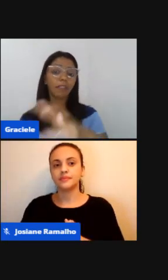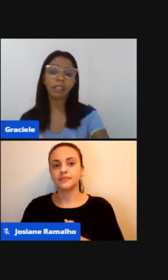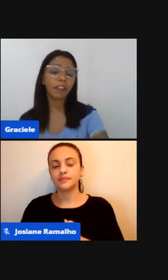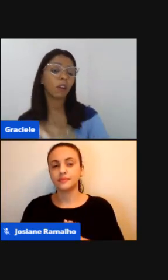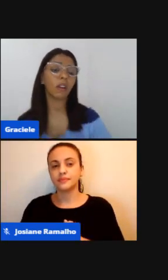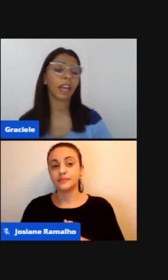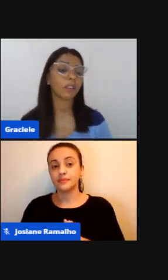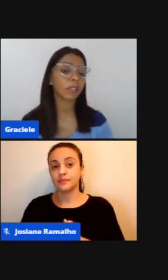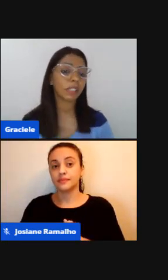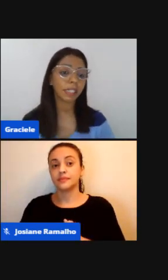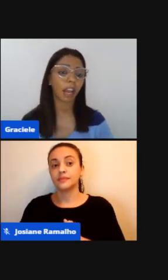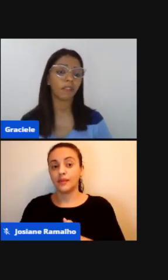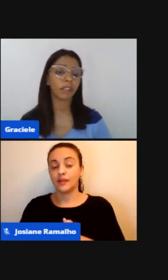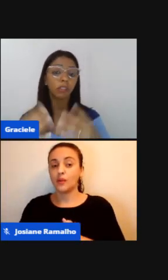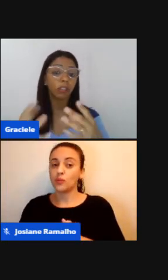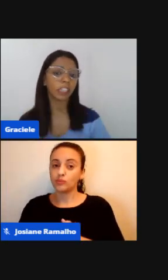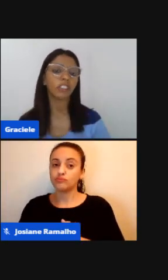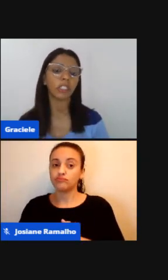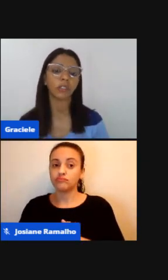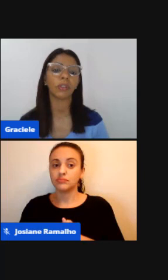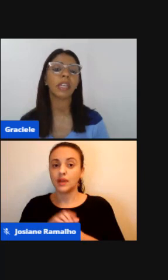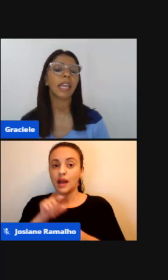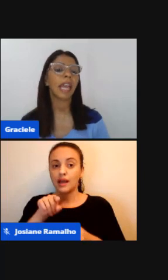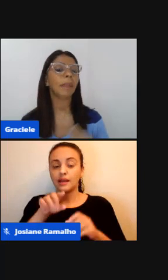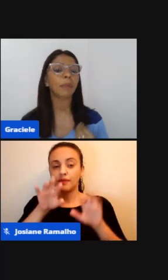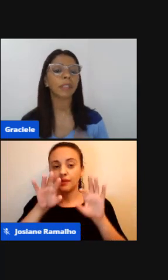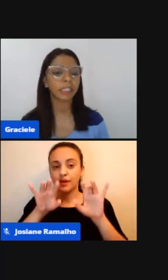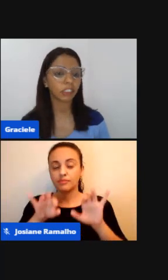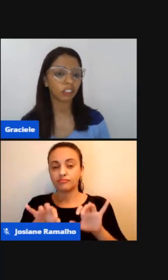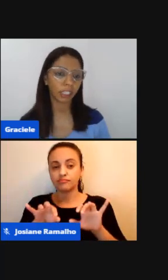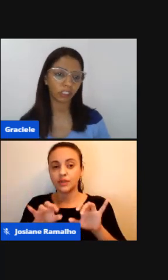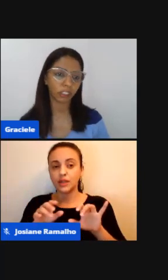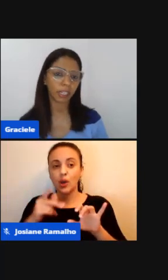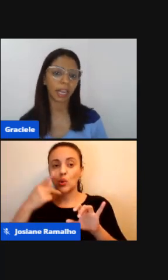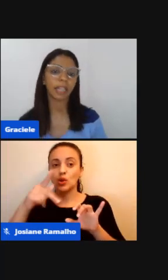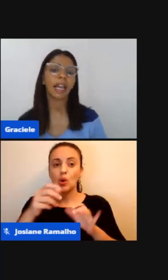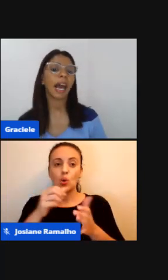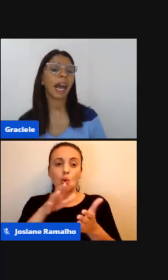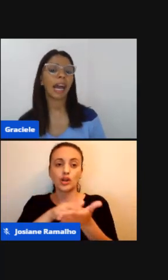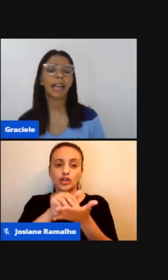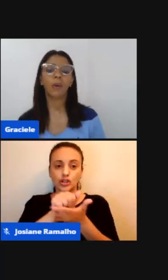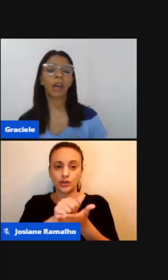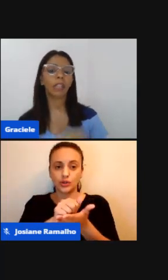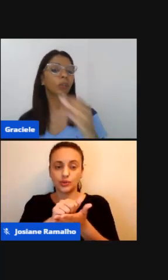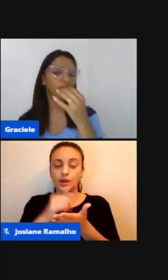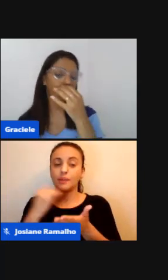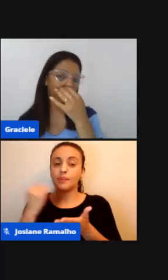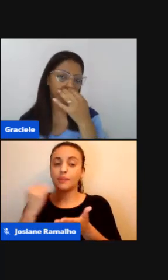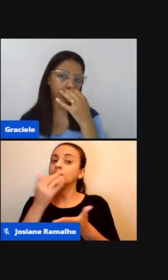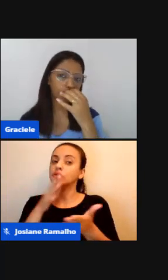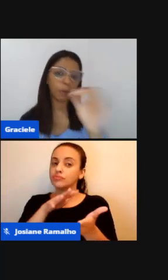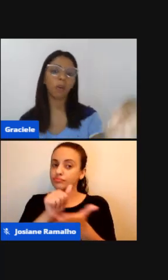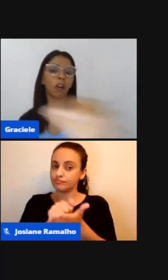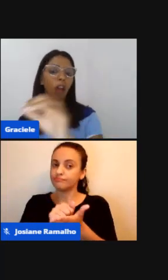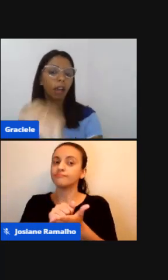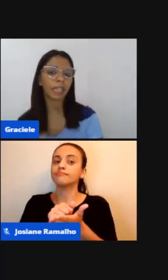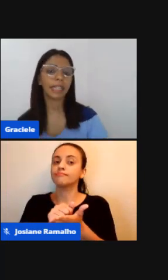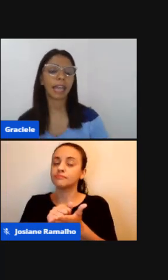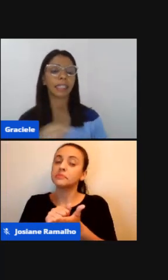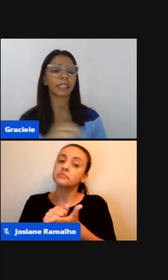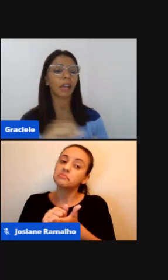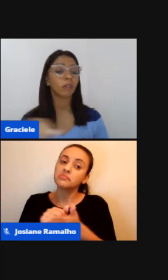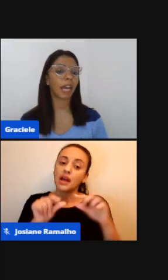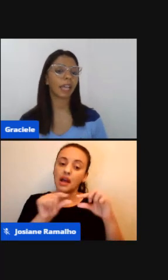E aqui você vai colocar as suas ressalvas, é o seu registro. É importante registrar. Ah, o aluno não participou,